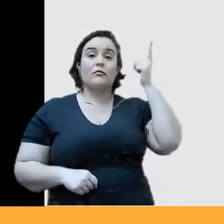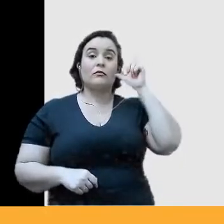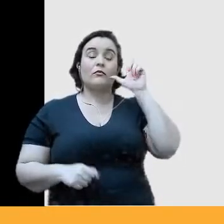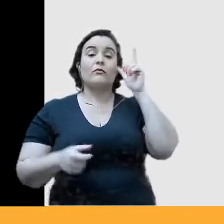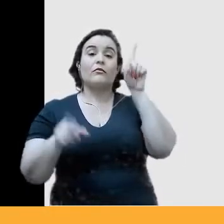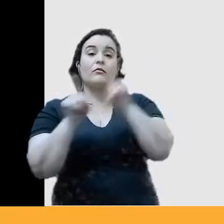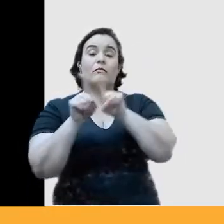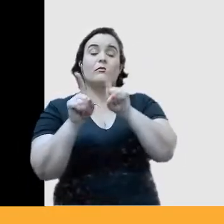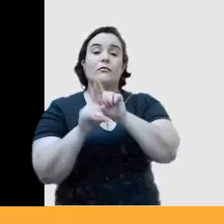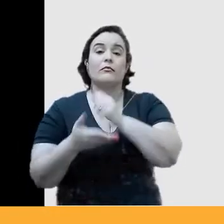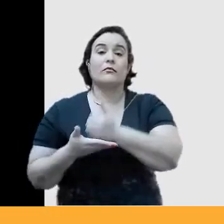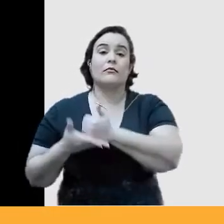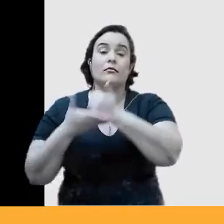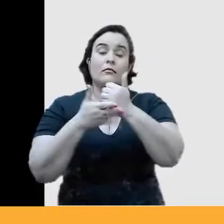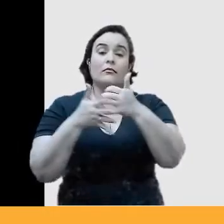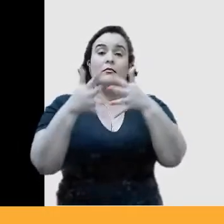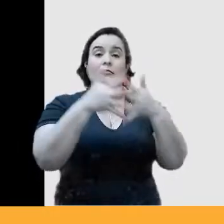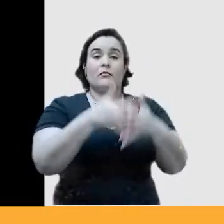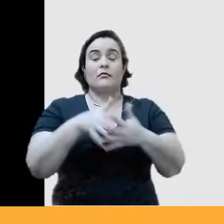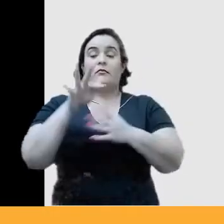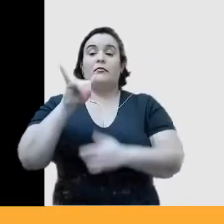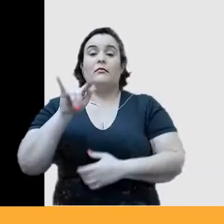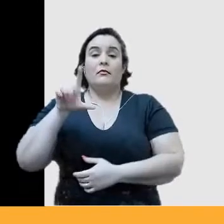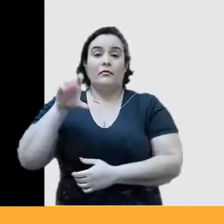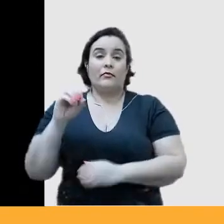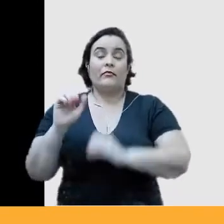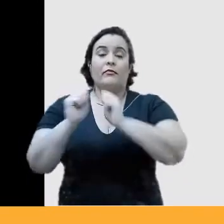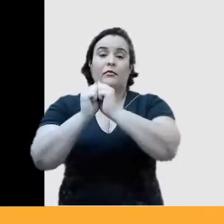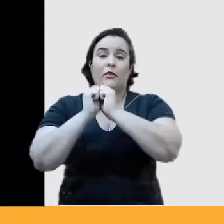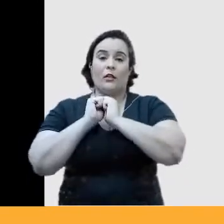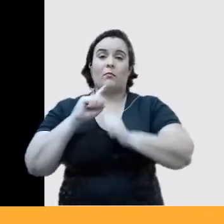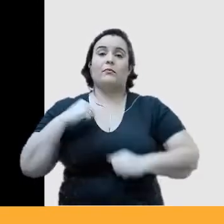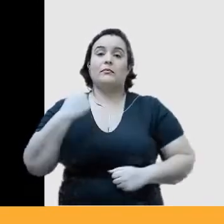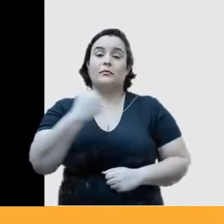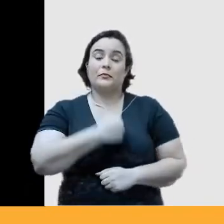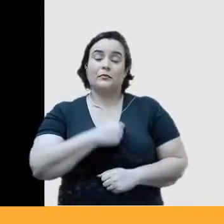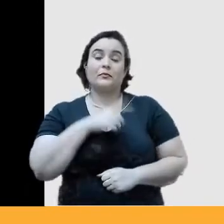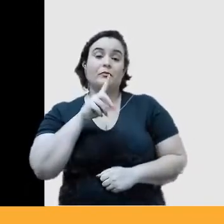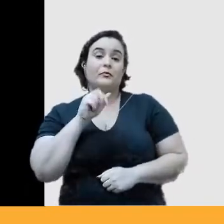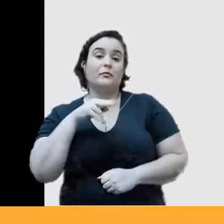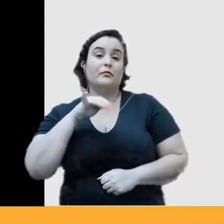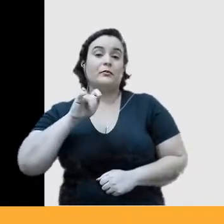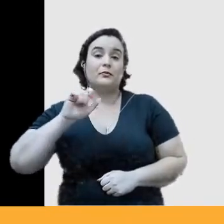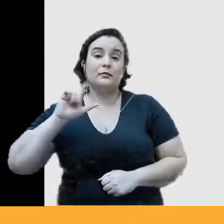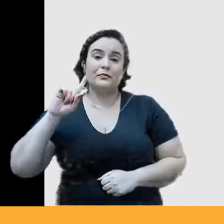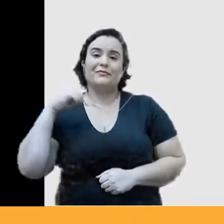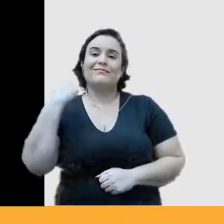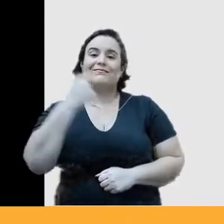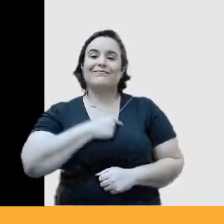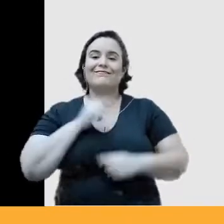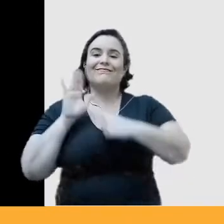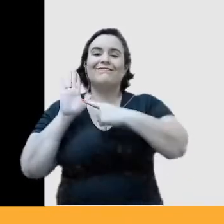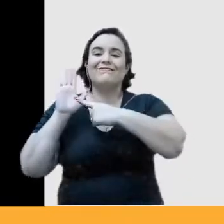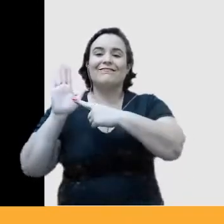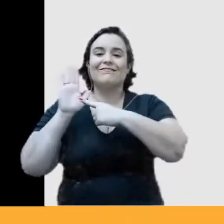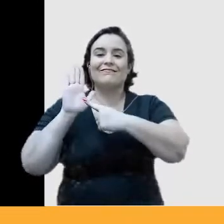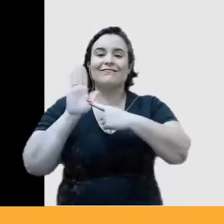Unidos, né? Filó foi comigo e tal, Neia Daniel, e nós vamos mostrar